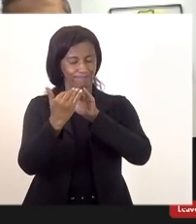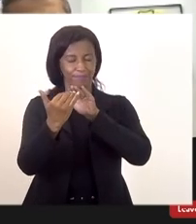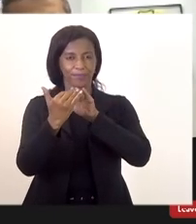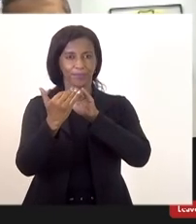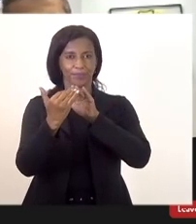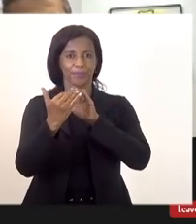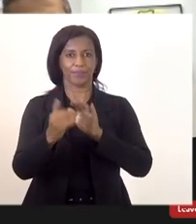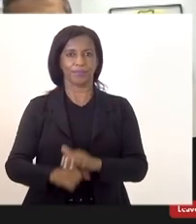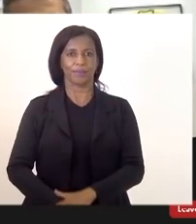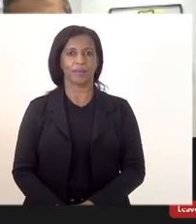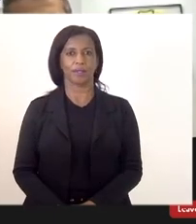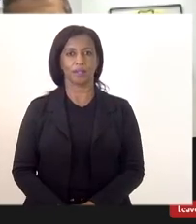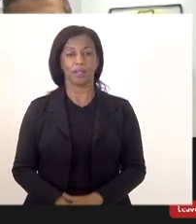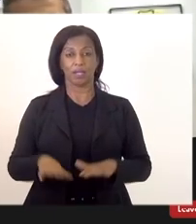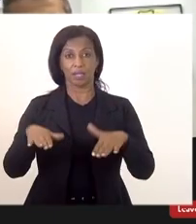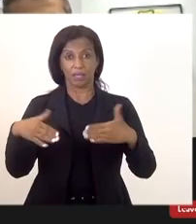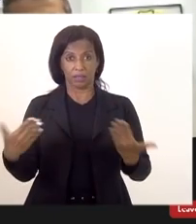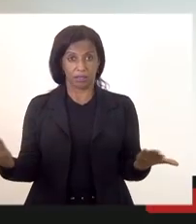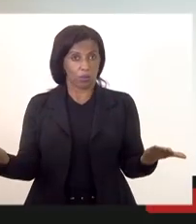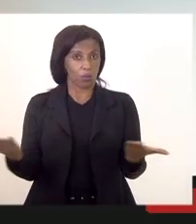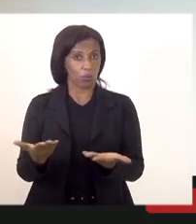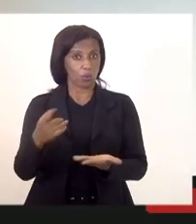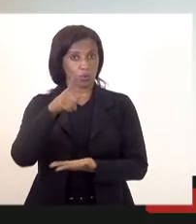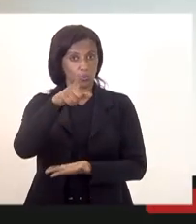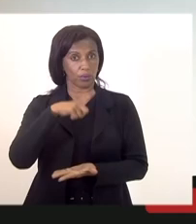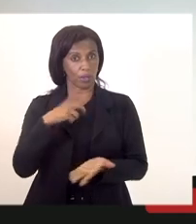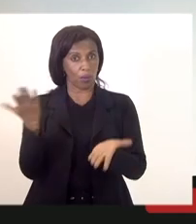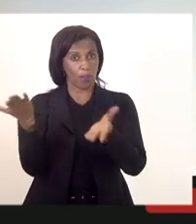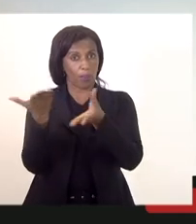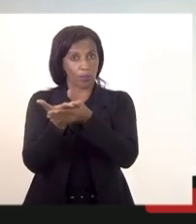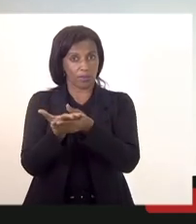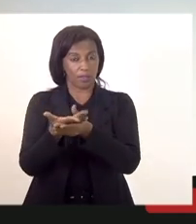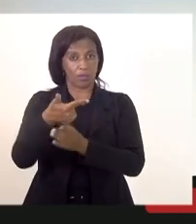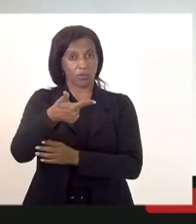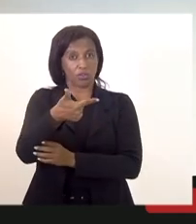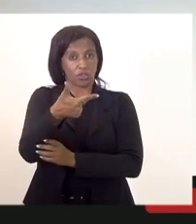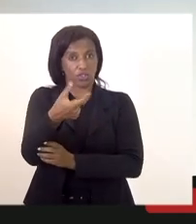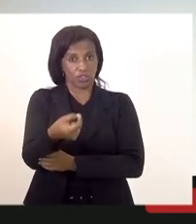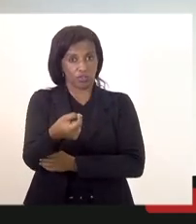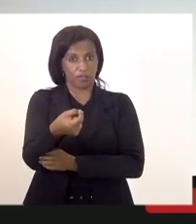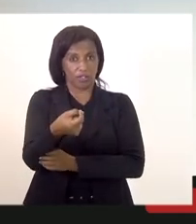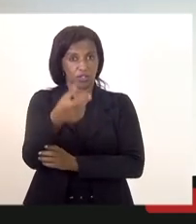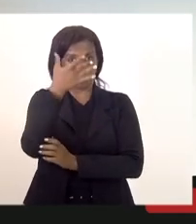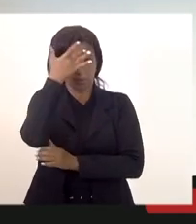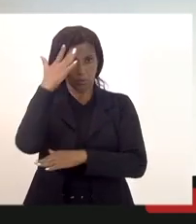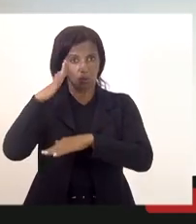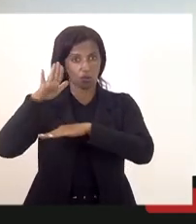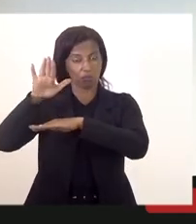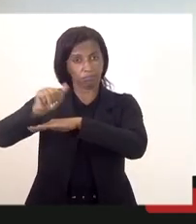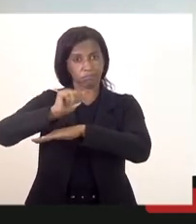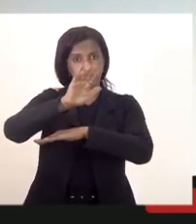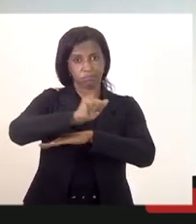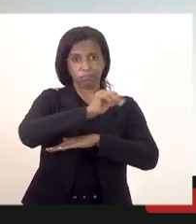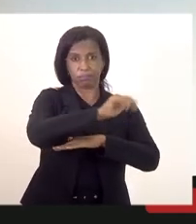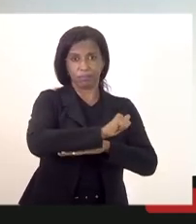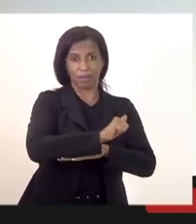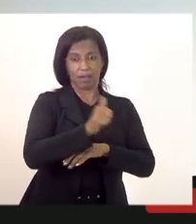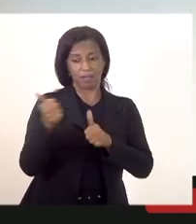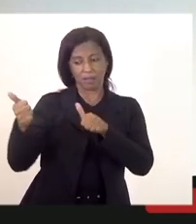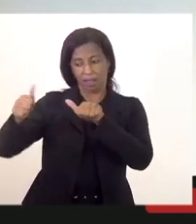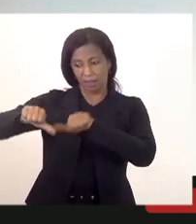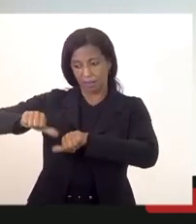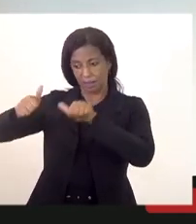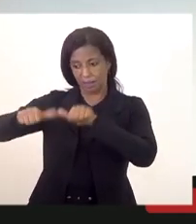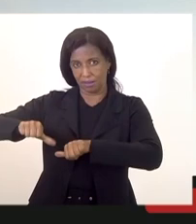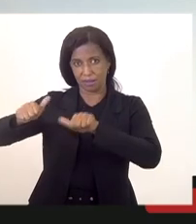então hoje o senhor tem um processo de convocação de 20 de 20 concursados a ser analisados